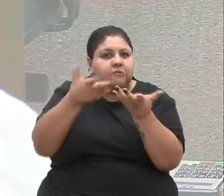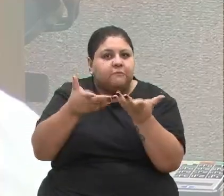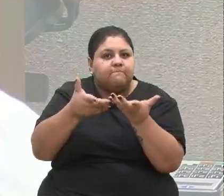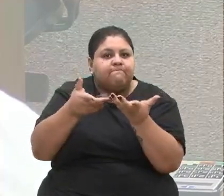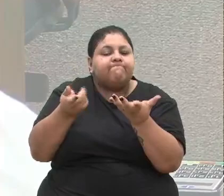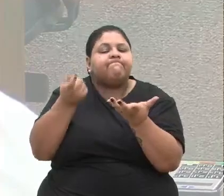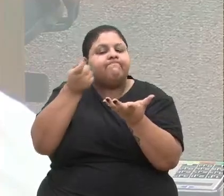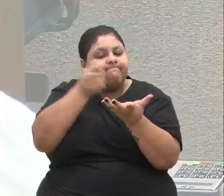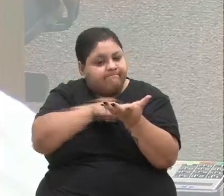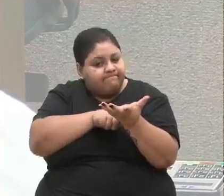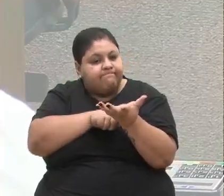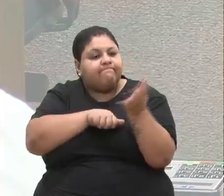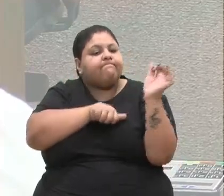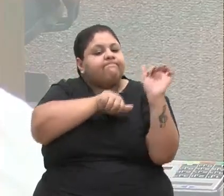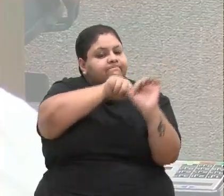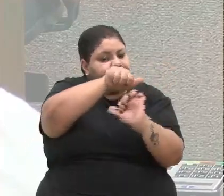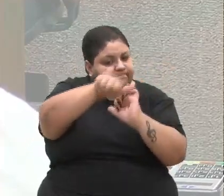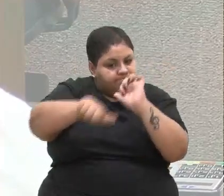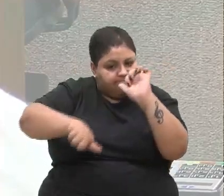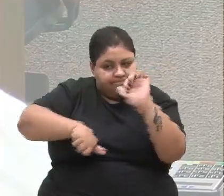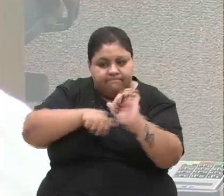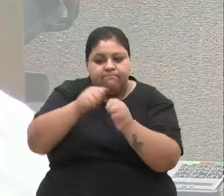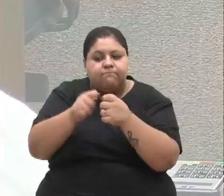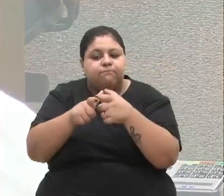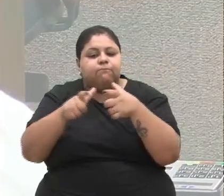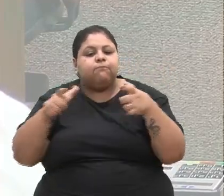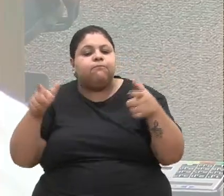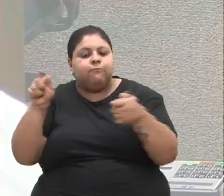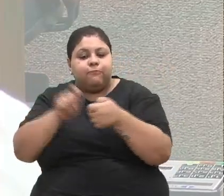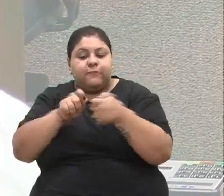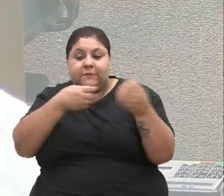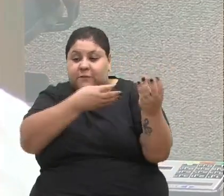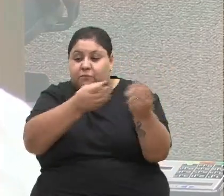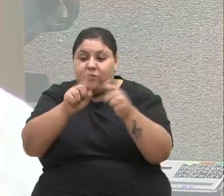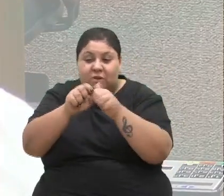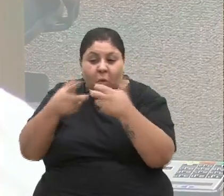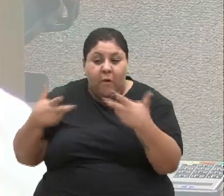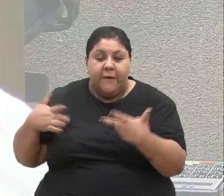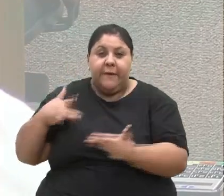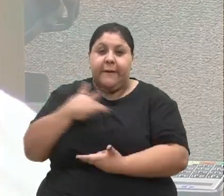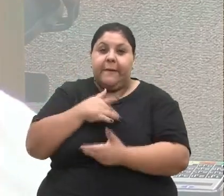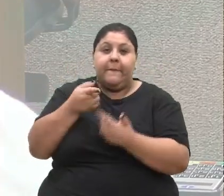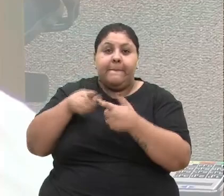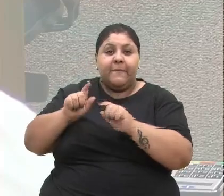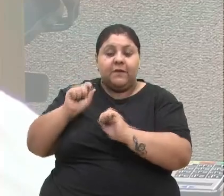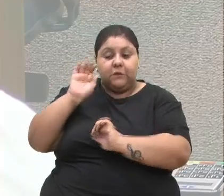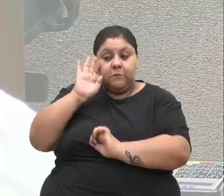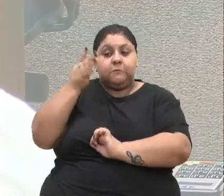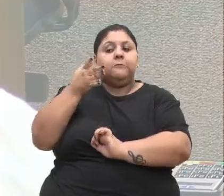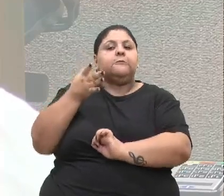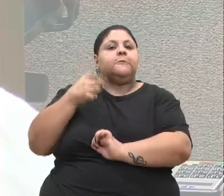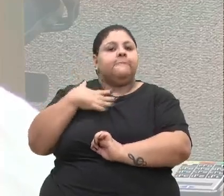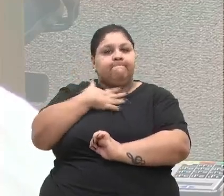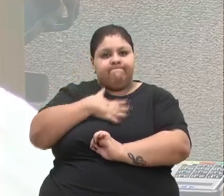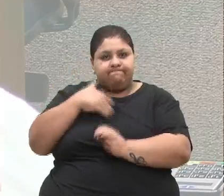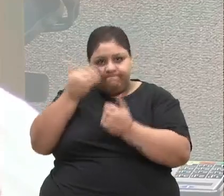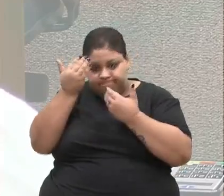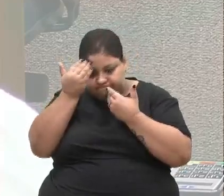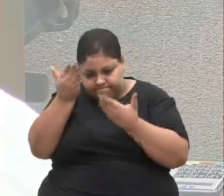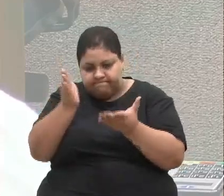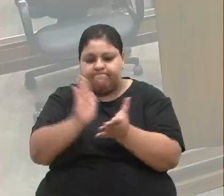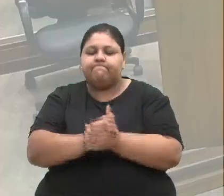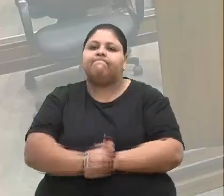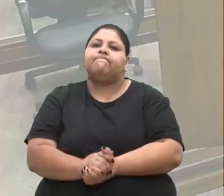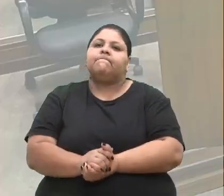preciso mudar, preciso a gente ampliar, é preciso a gente fazer muitas coisas na saúde, mas o que aconteceu foi dessa forma. Obrigado, vereador